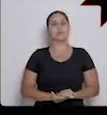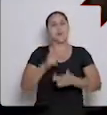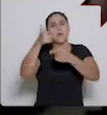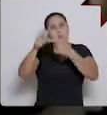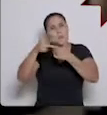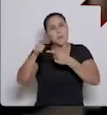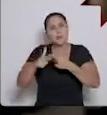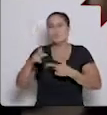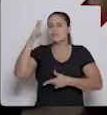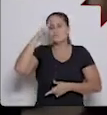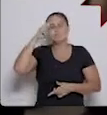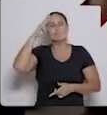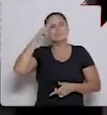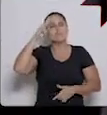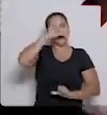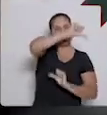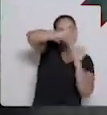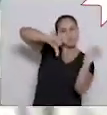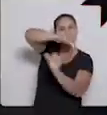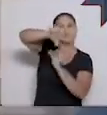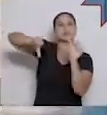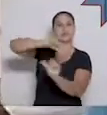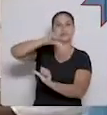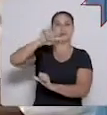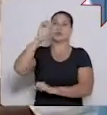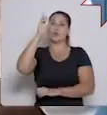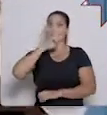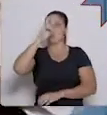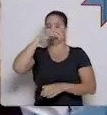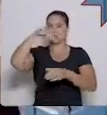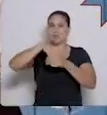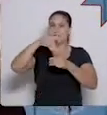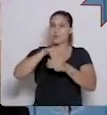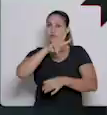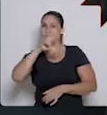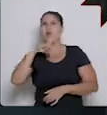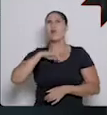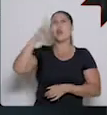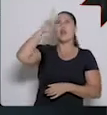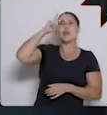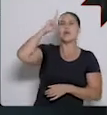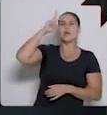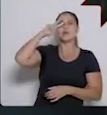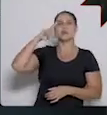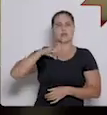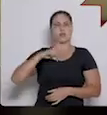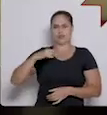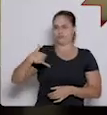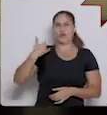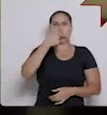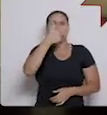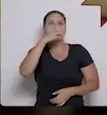O problema é que toda história tem reviravoltas. O domingo foi de eleição e vitória da conquista. Eu lembro que eu tinha acabado de fazer 20